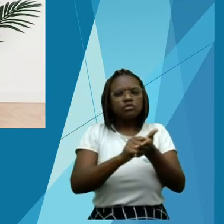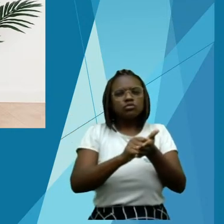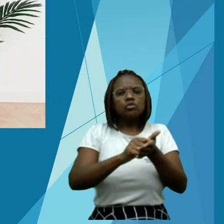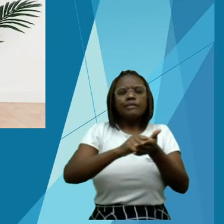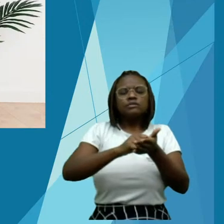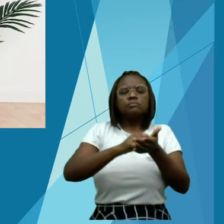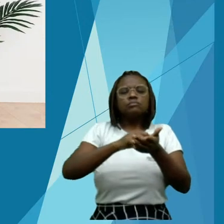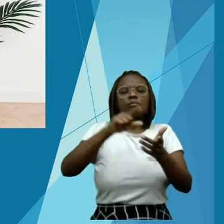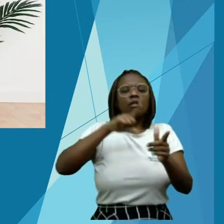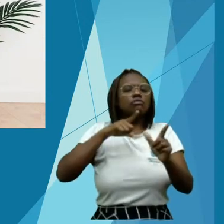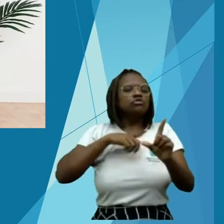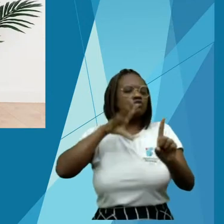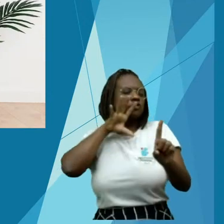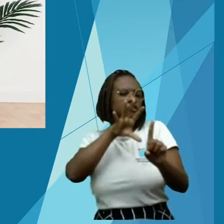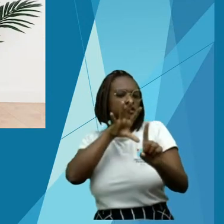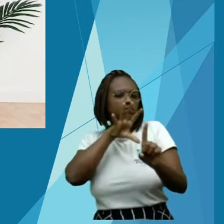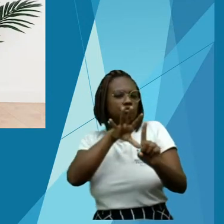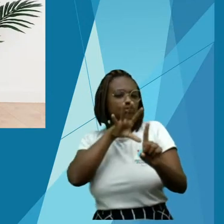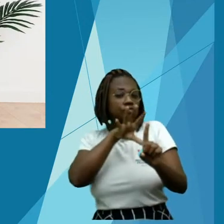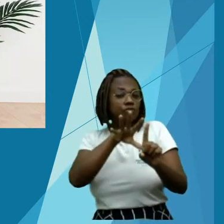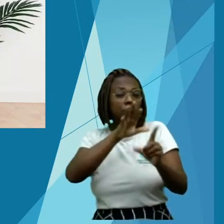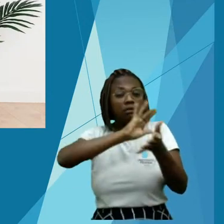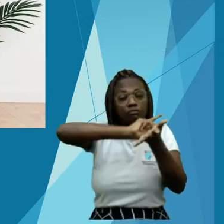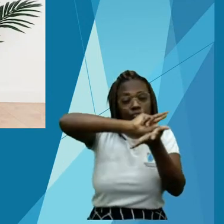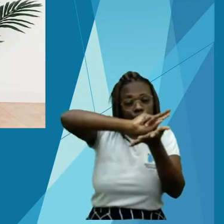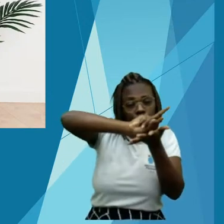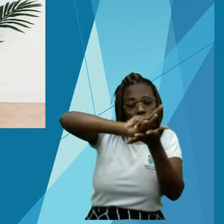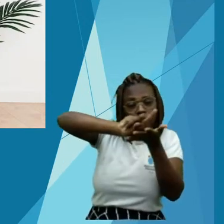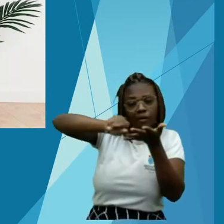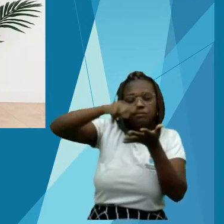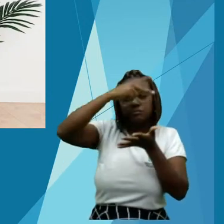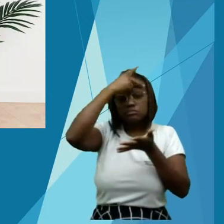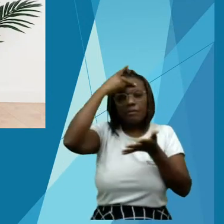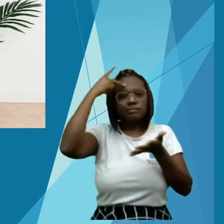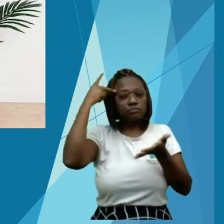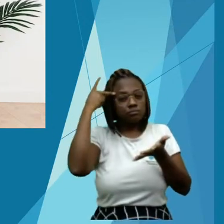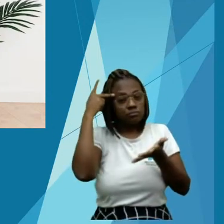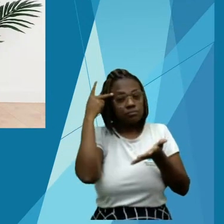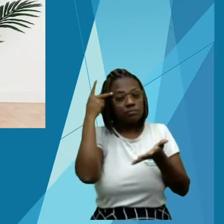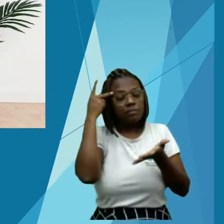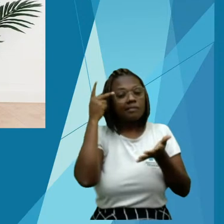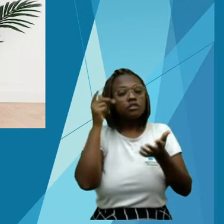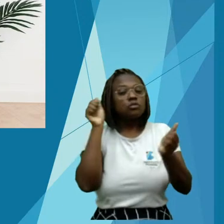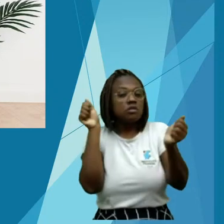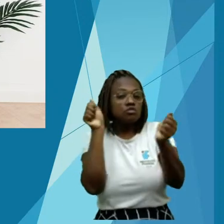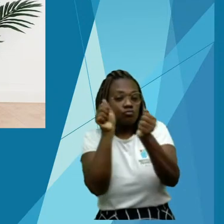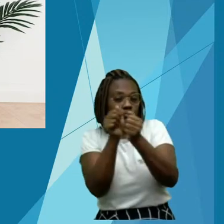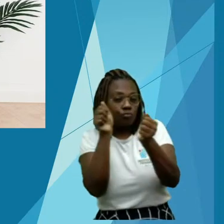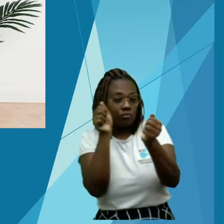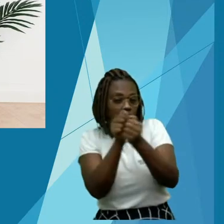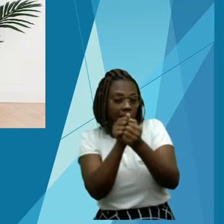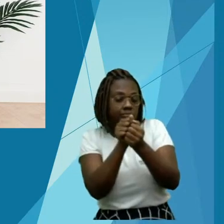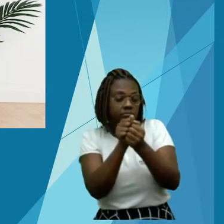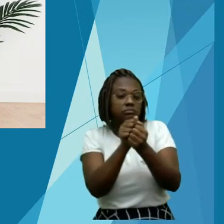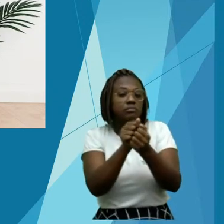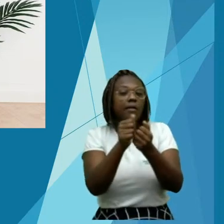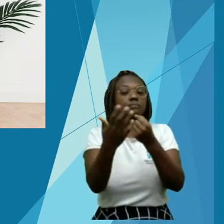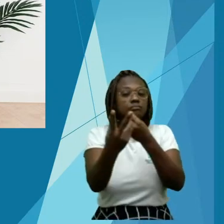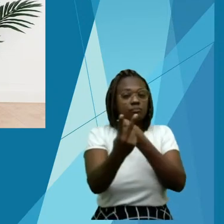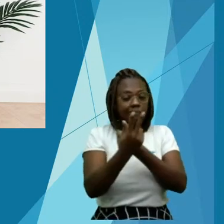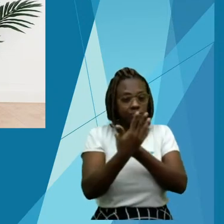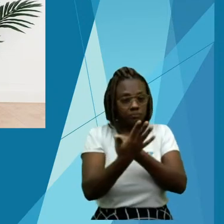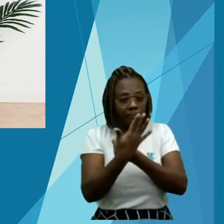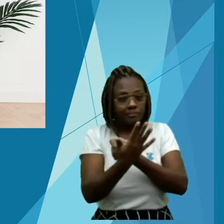a equipe organizadora desse congresso e essa possibilidade de divulgação do nosso